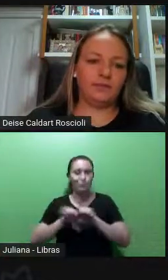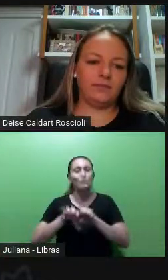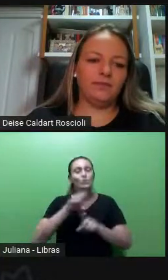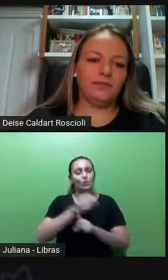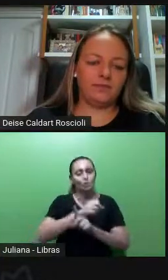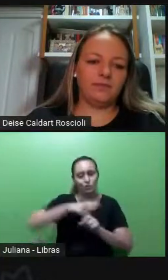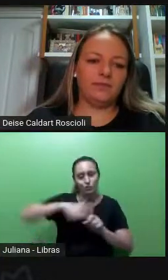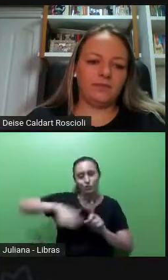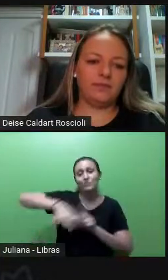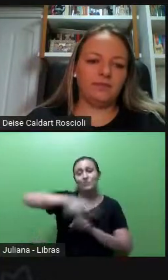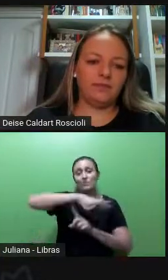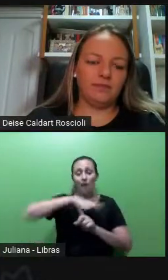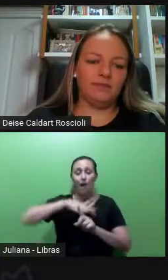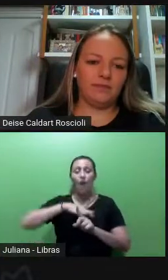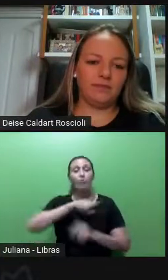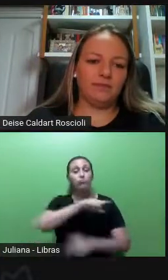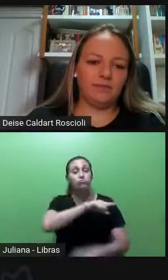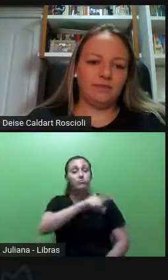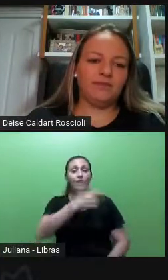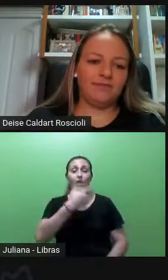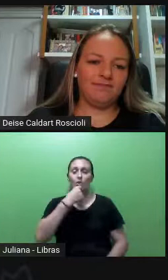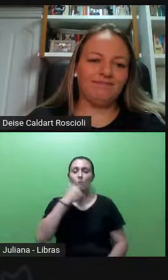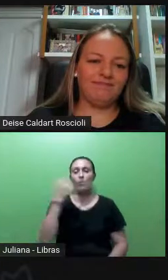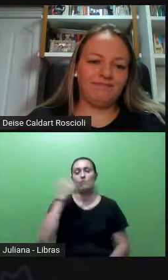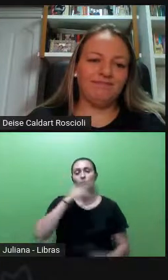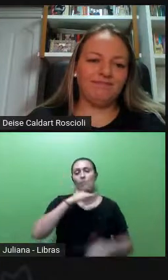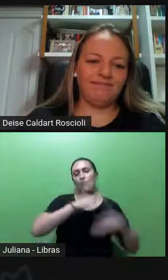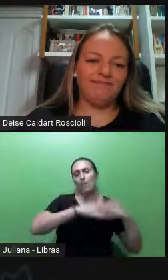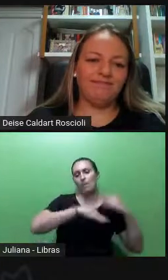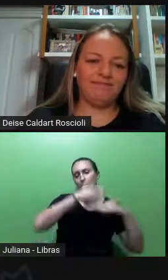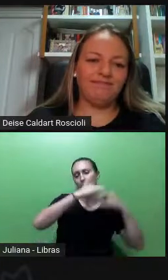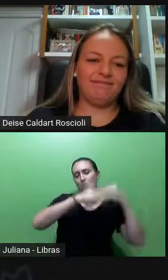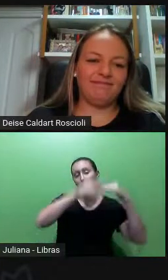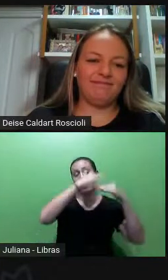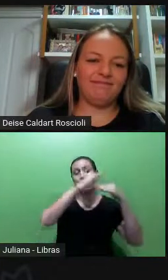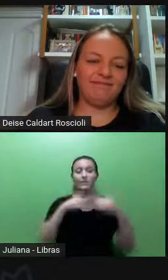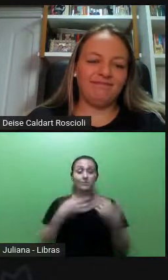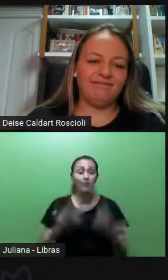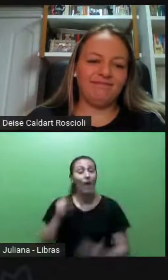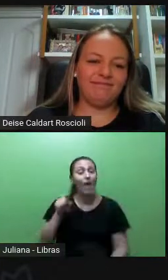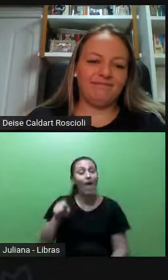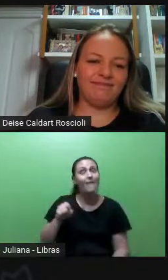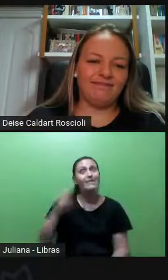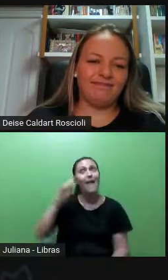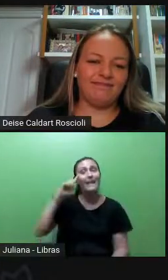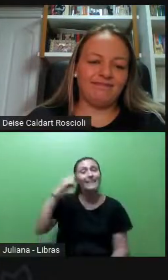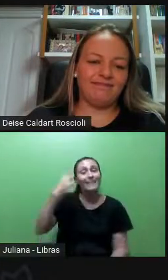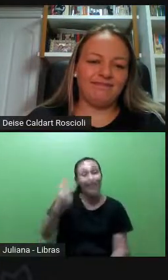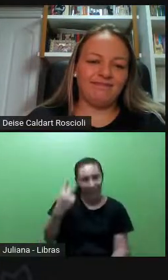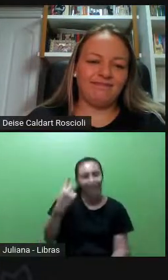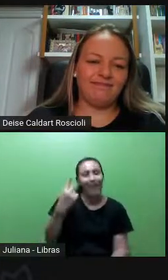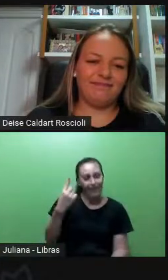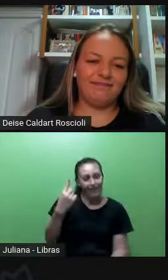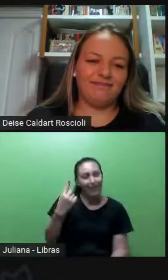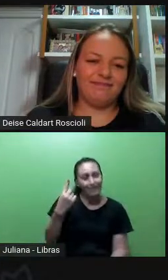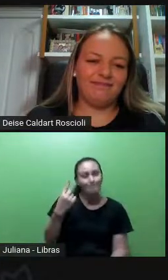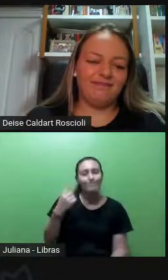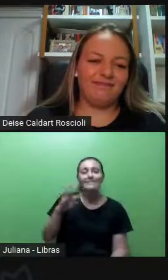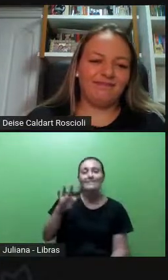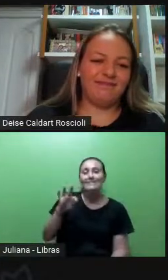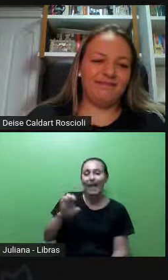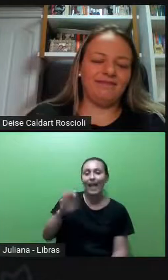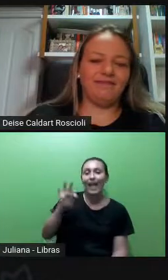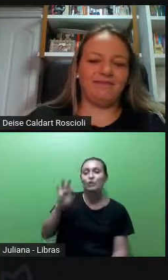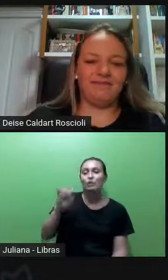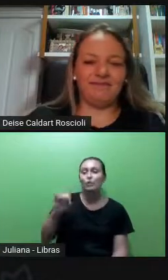conseguem crescer e chegar nos altos postos de liderança, né, então a ideia do teto de vidro é sempre imaginar isso, assim, a gente não sabe muito por que a gente não